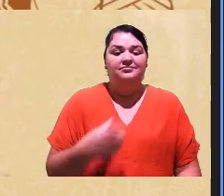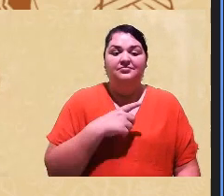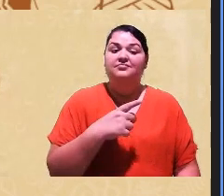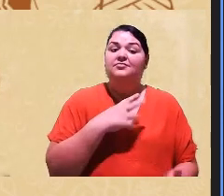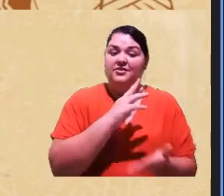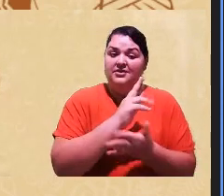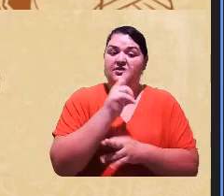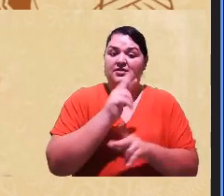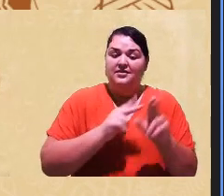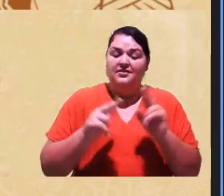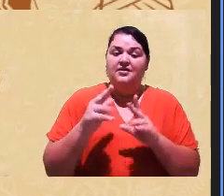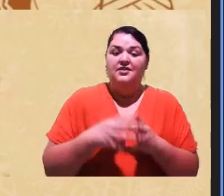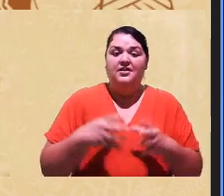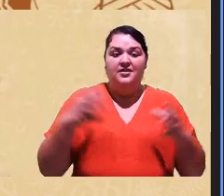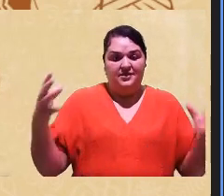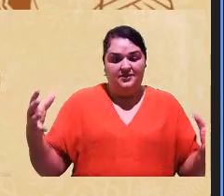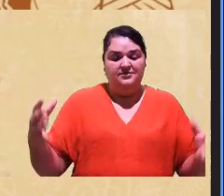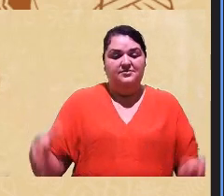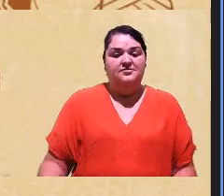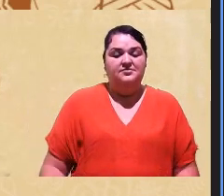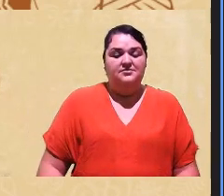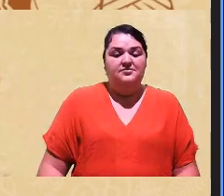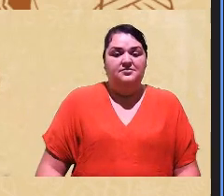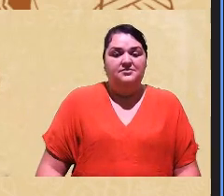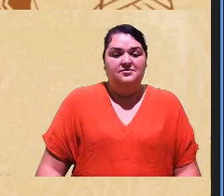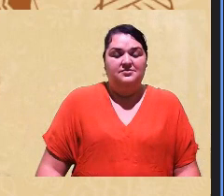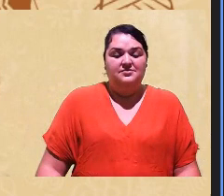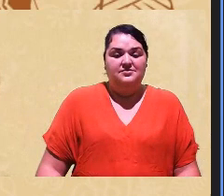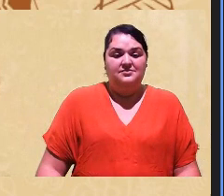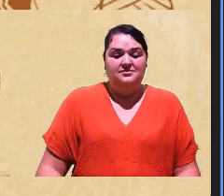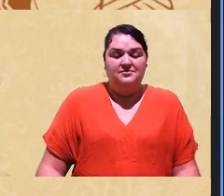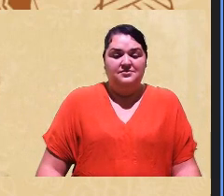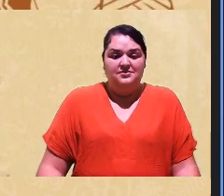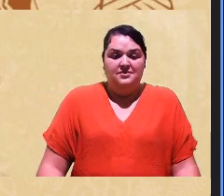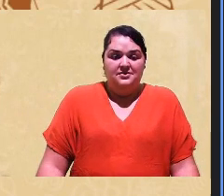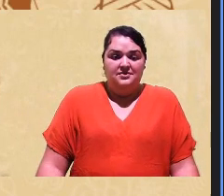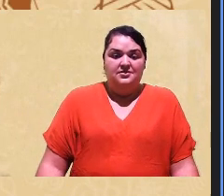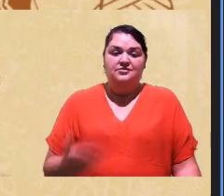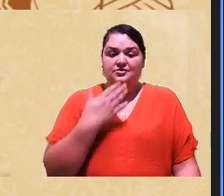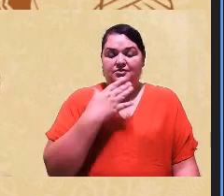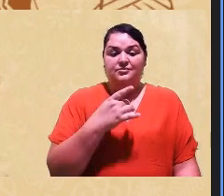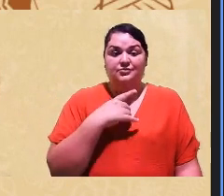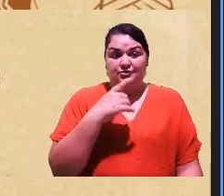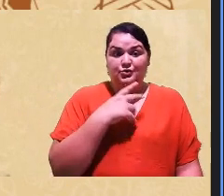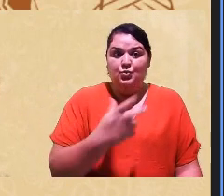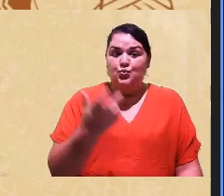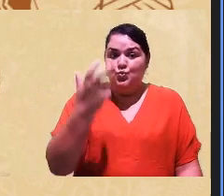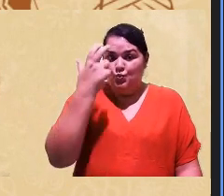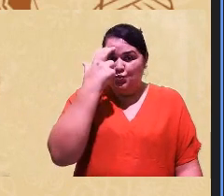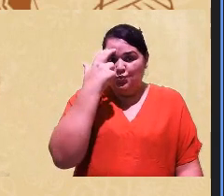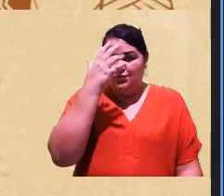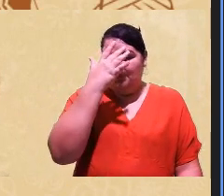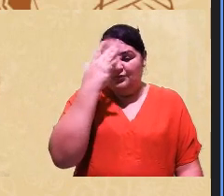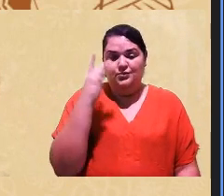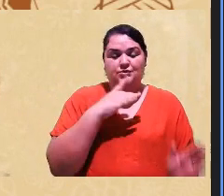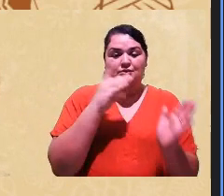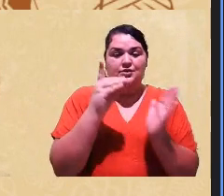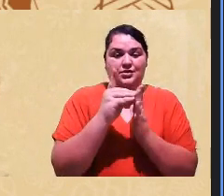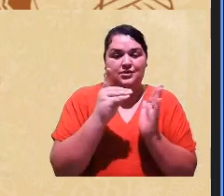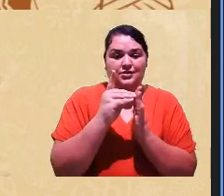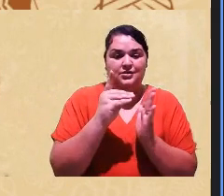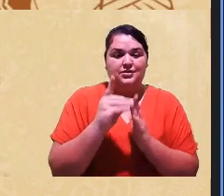enorme enorme enorme de cultura de povos povos indígenas então assim